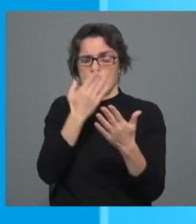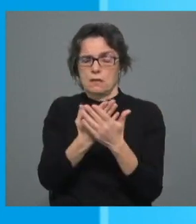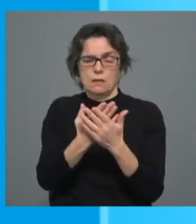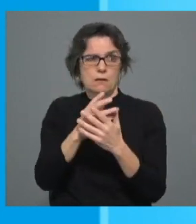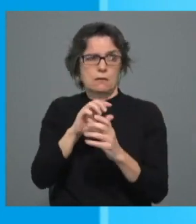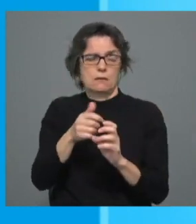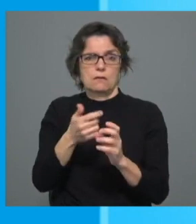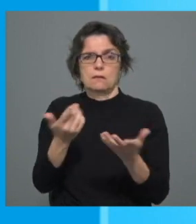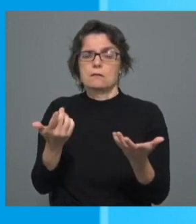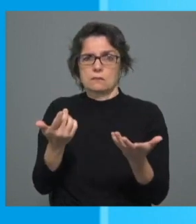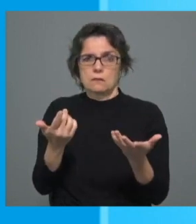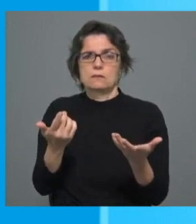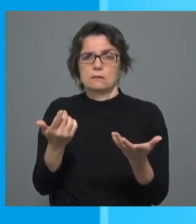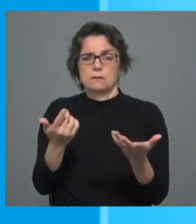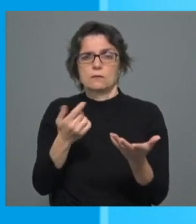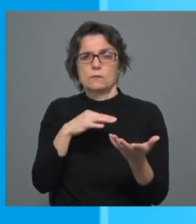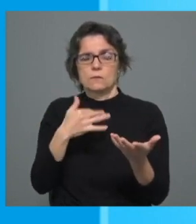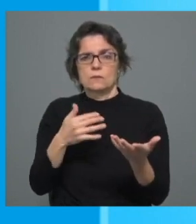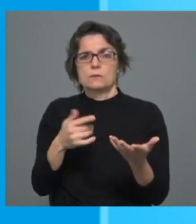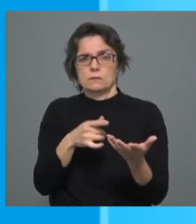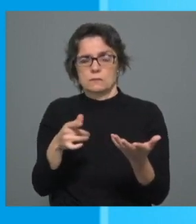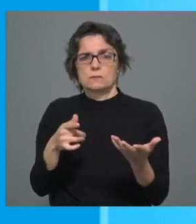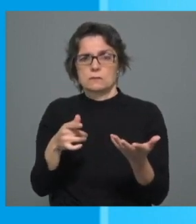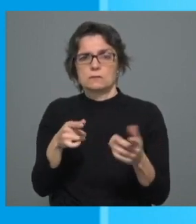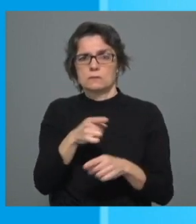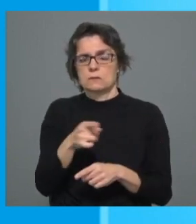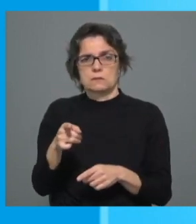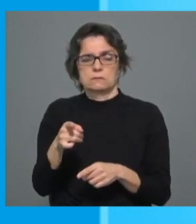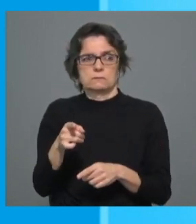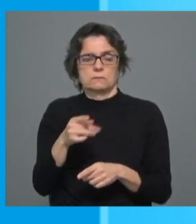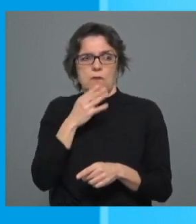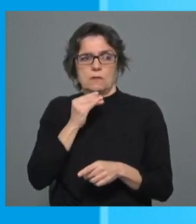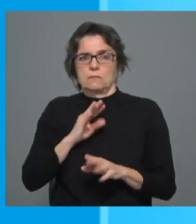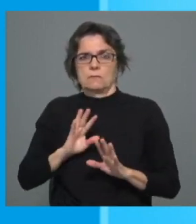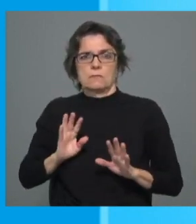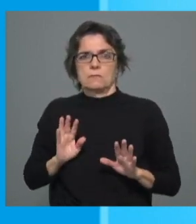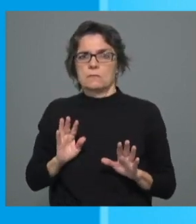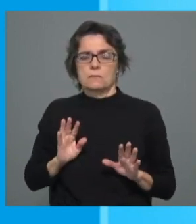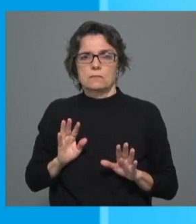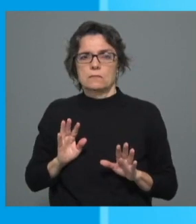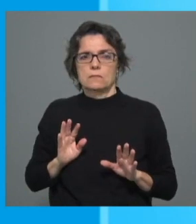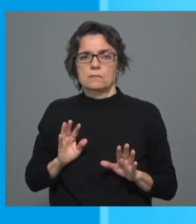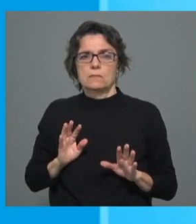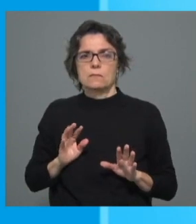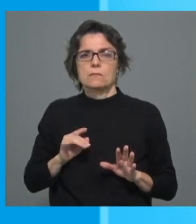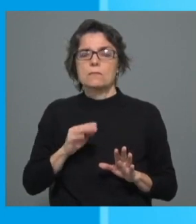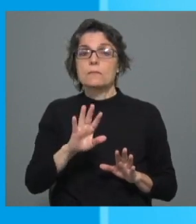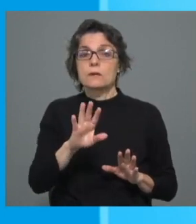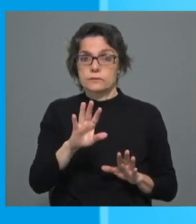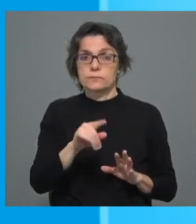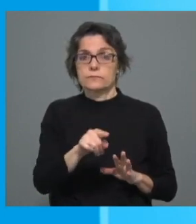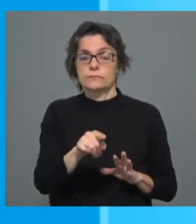tenha dúvidas do que é estamos a falar, e do caráter absolutamente intolerável do que está a falar, obviamente que mexam